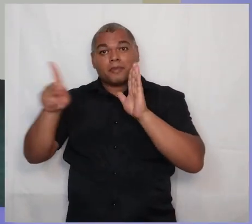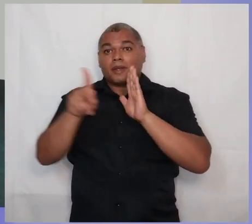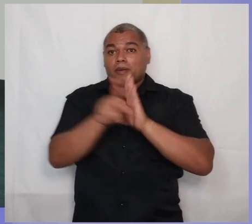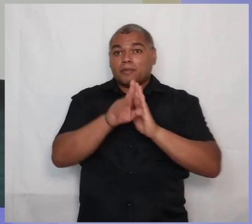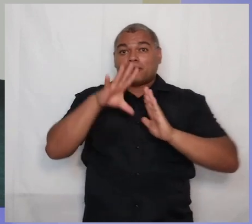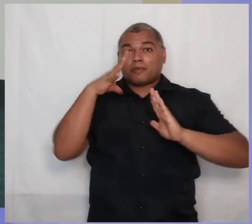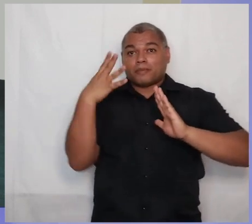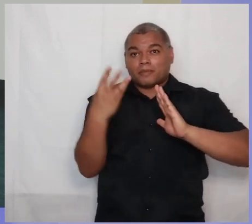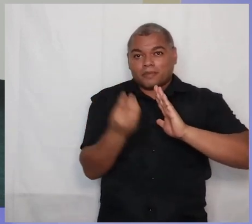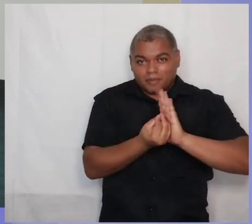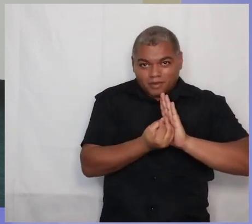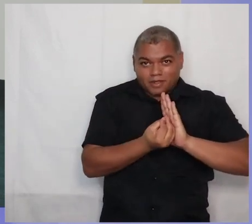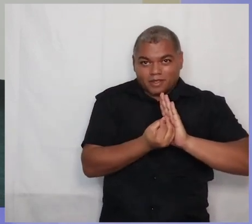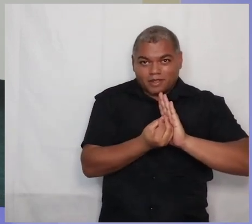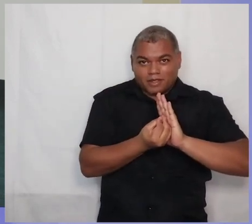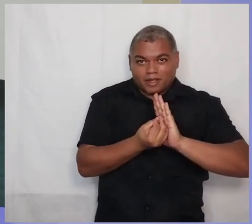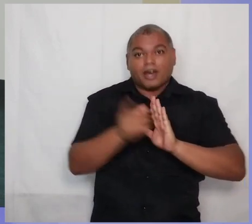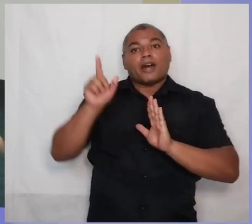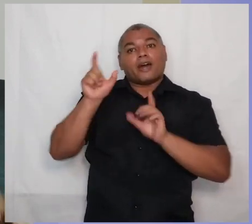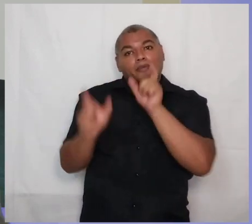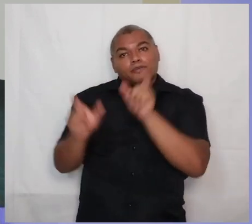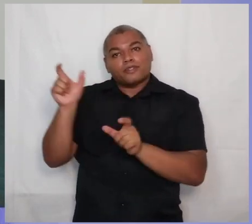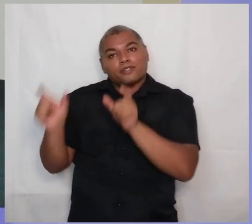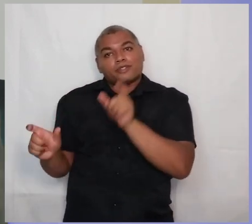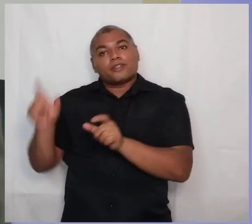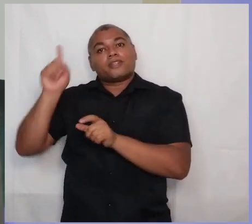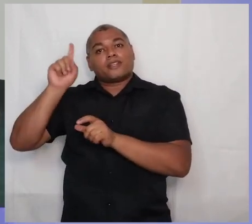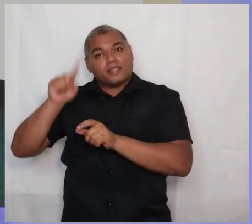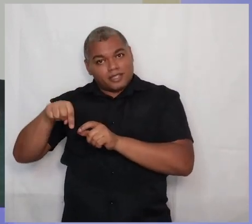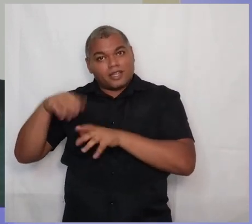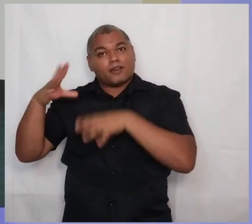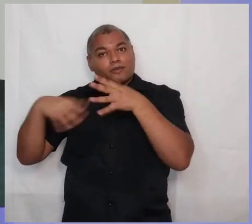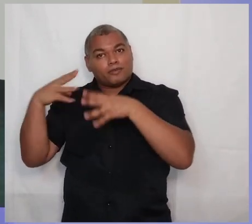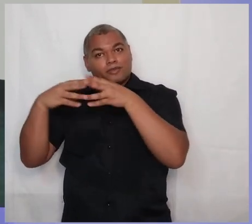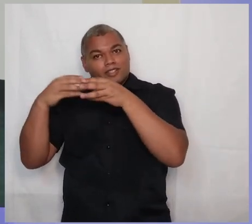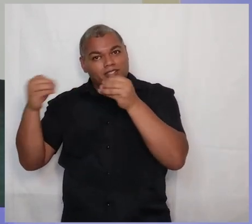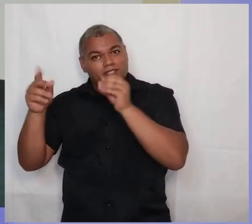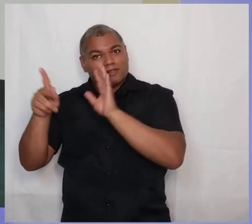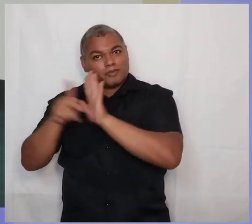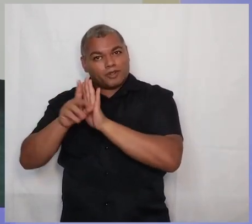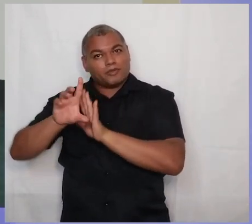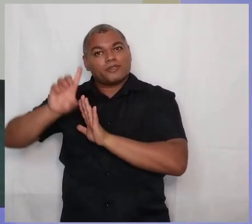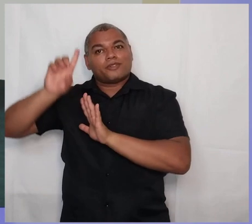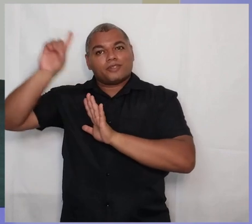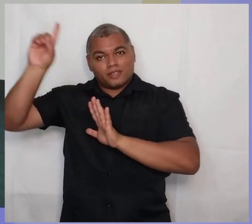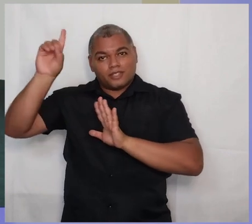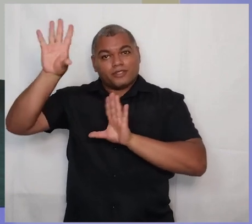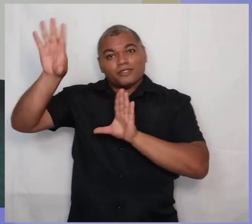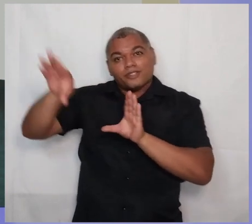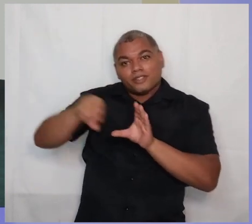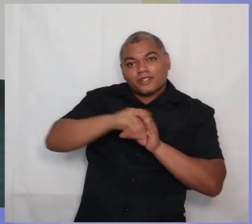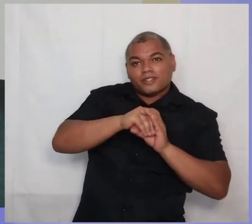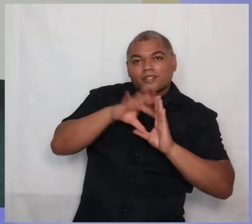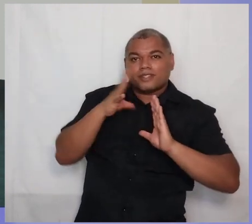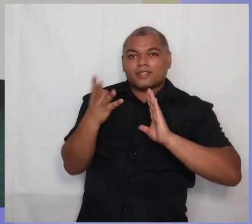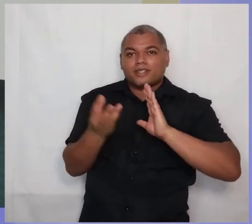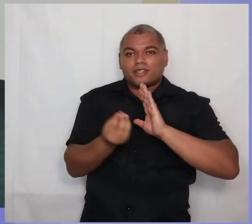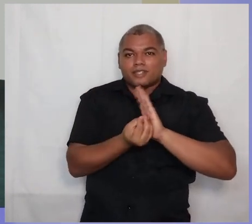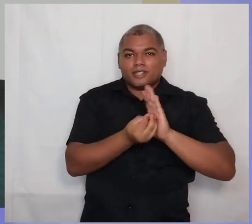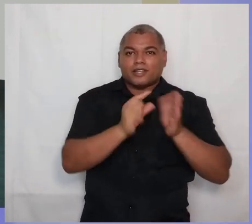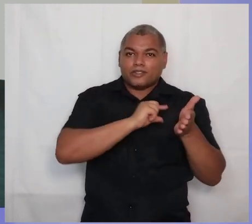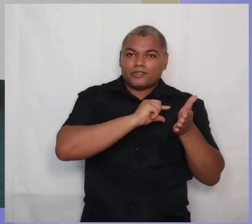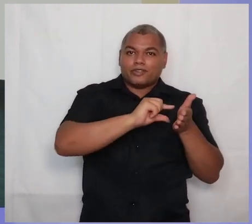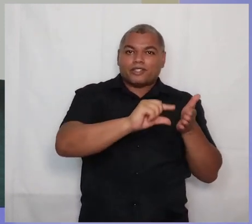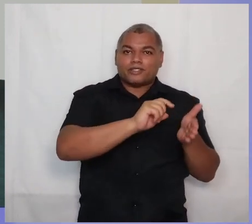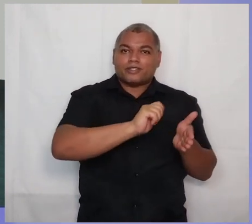os que são a dádiva de Cristo para a sua igreja, que é o que aparece aí no versículo 11.